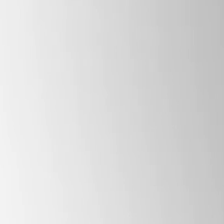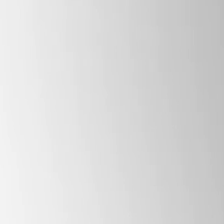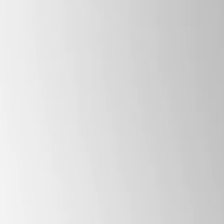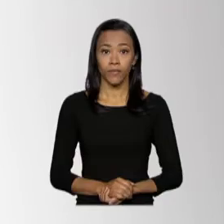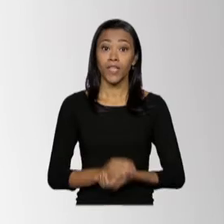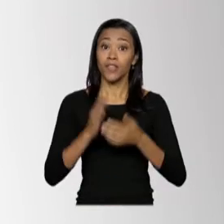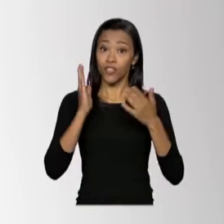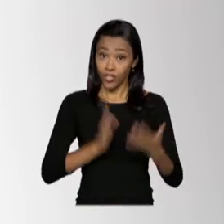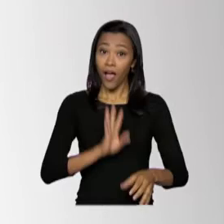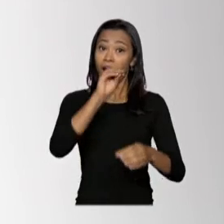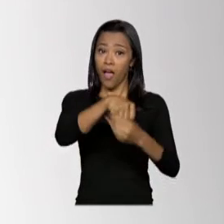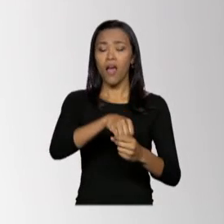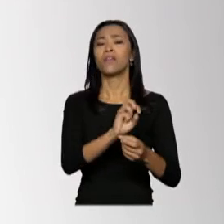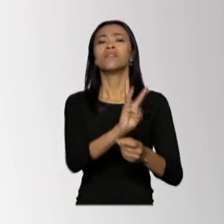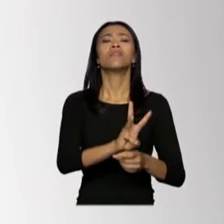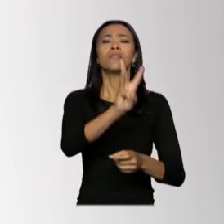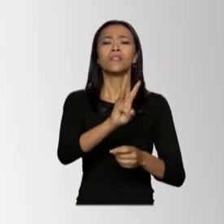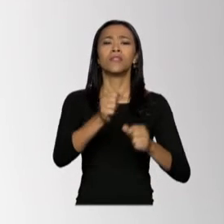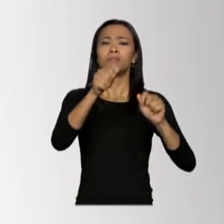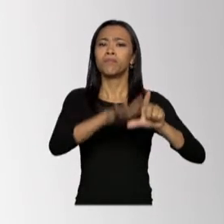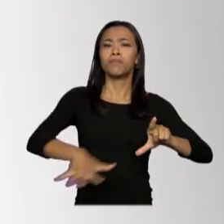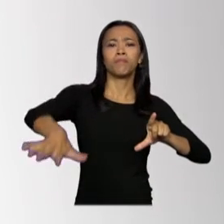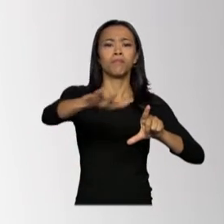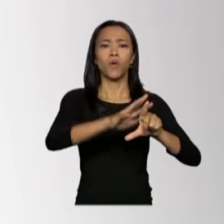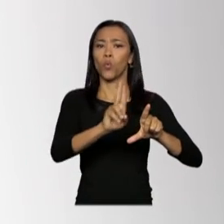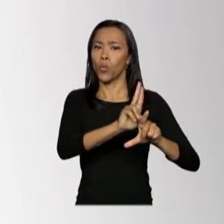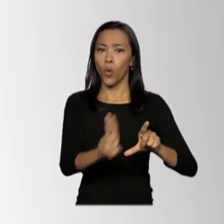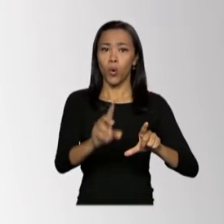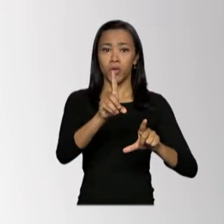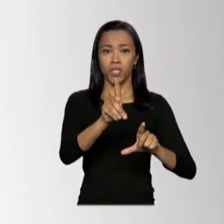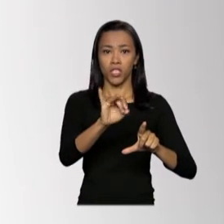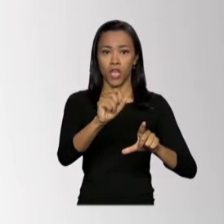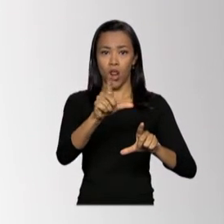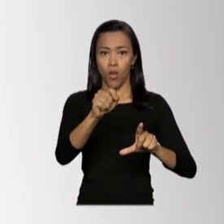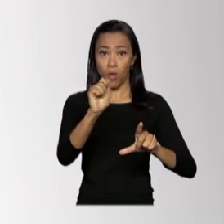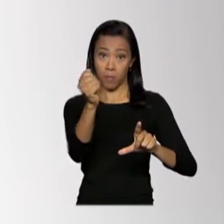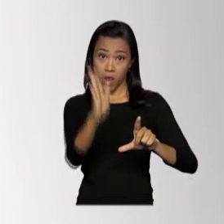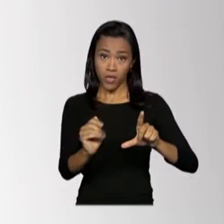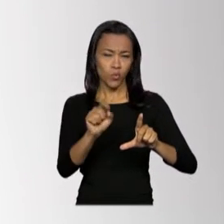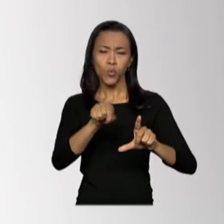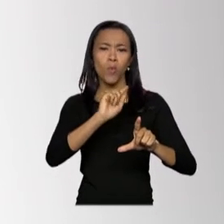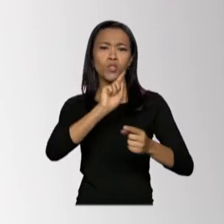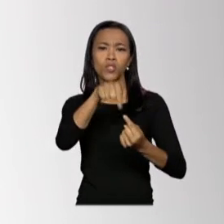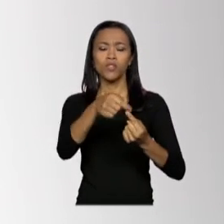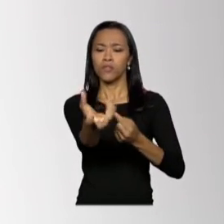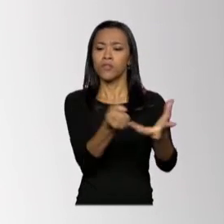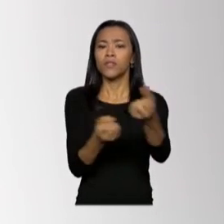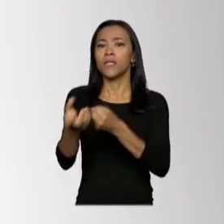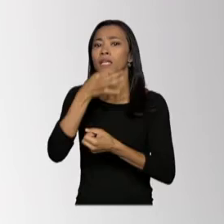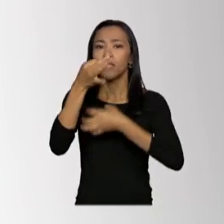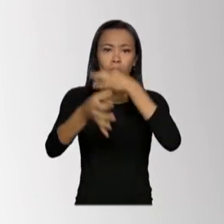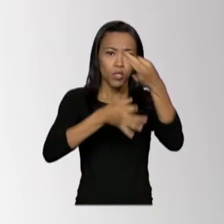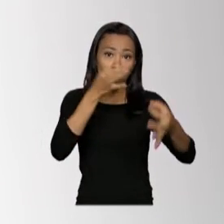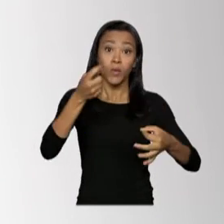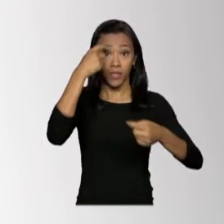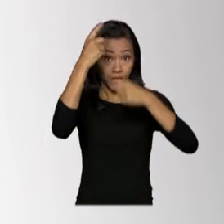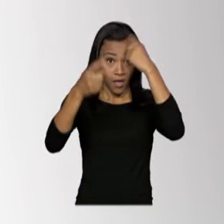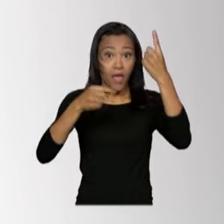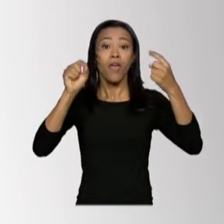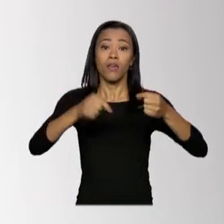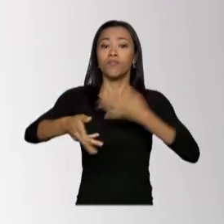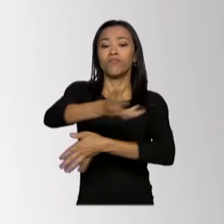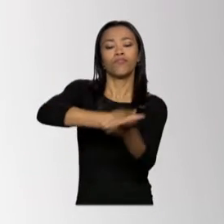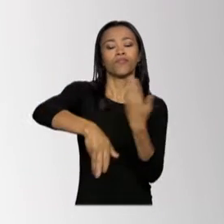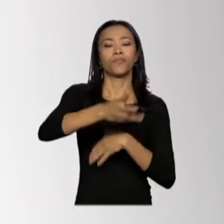Está na internet a plataforma Dialoga Brasil, lançada para recolher ideias da população e promover a interação direta